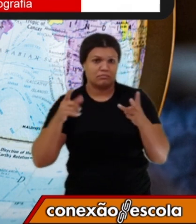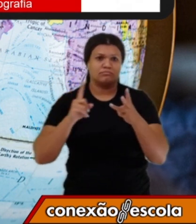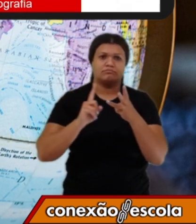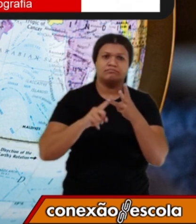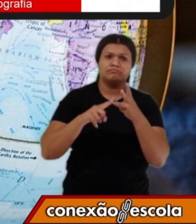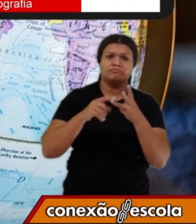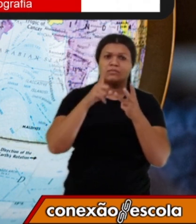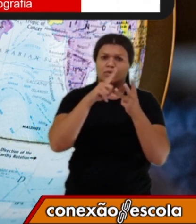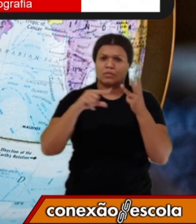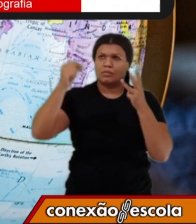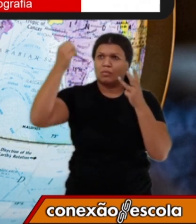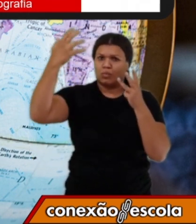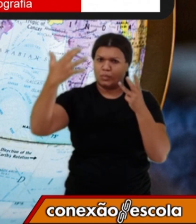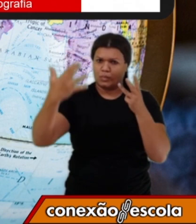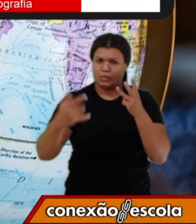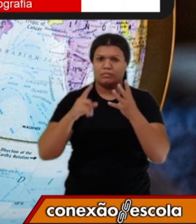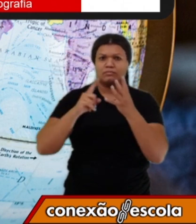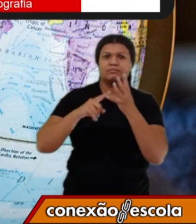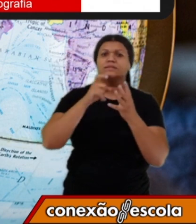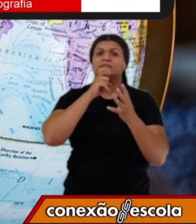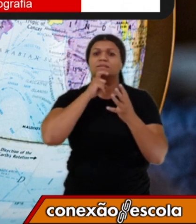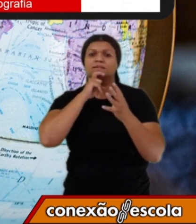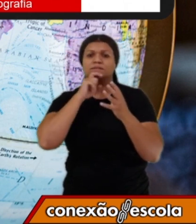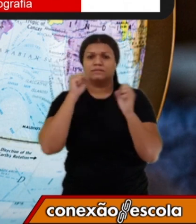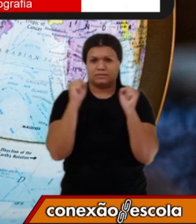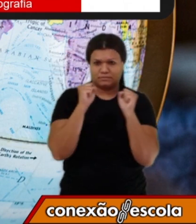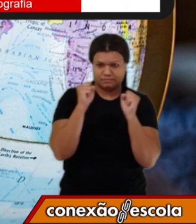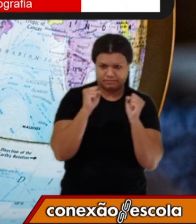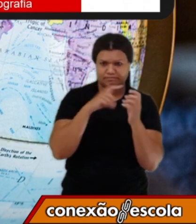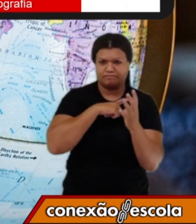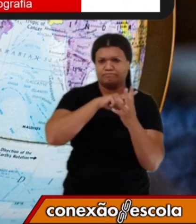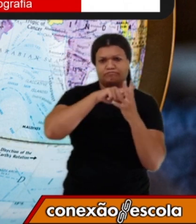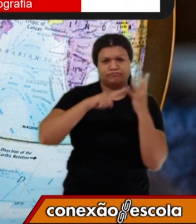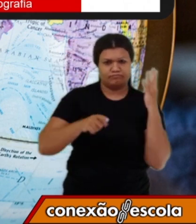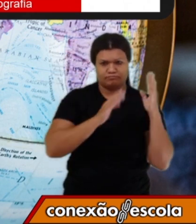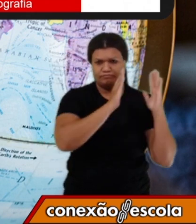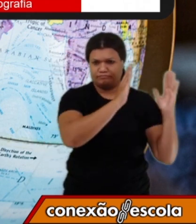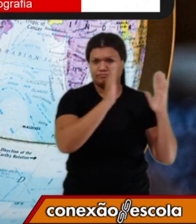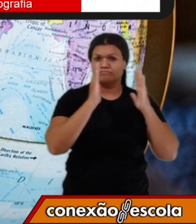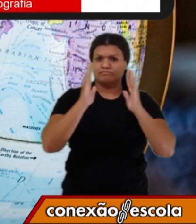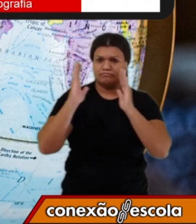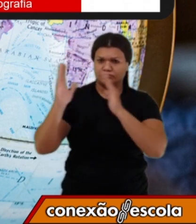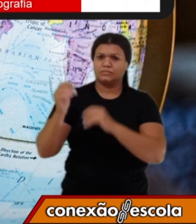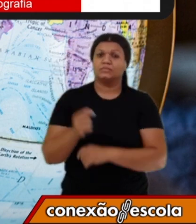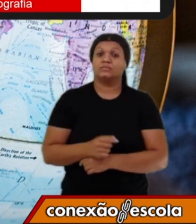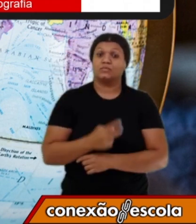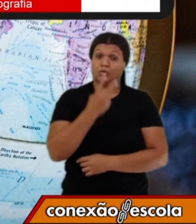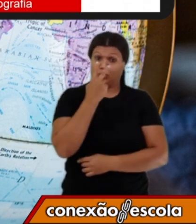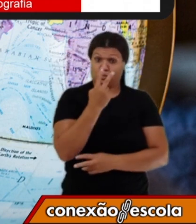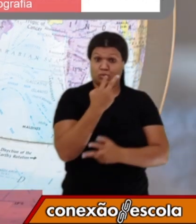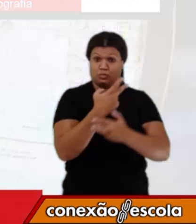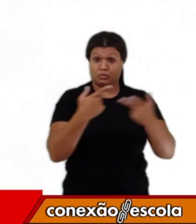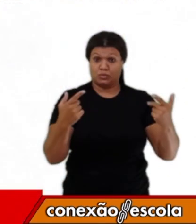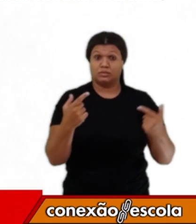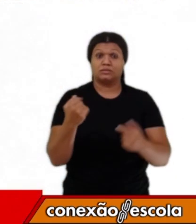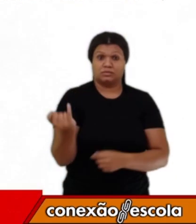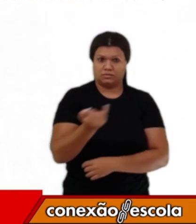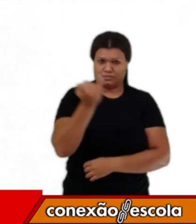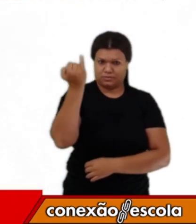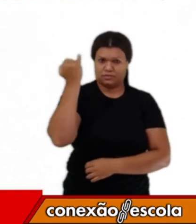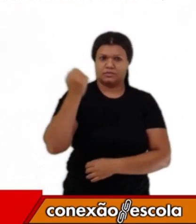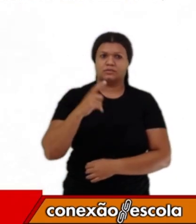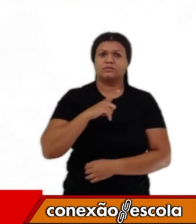Dois eventos muito importantes marcam o início das estações do ano. São os solstícios,